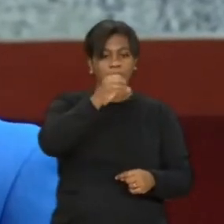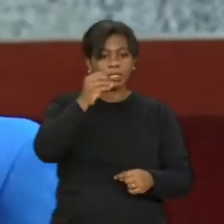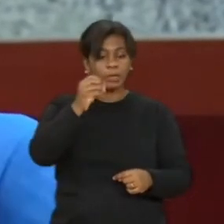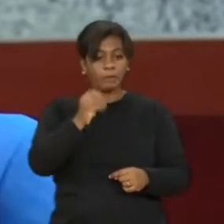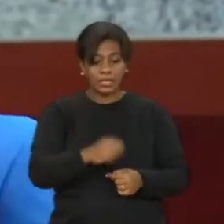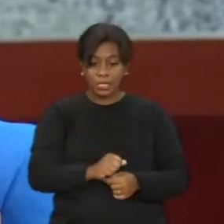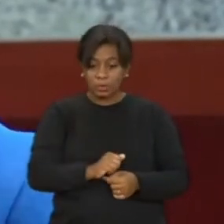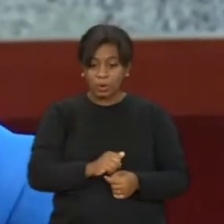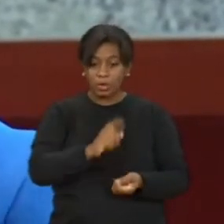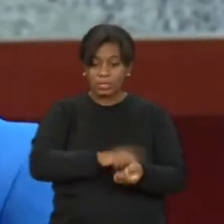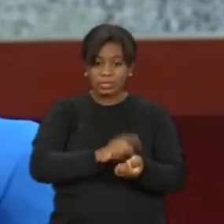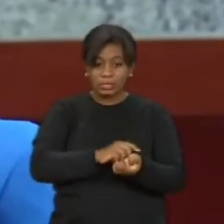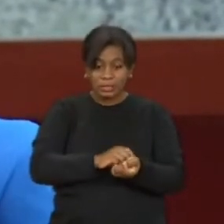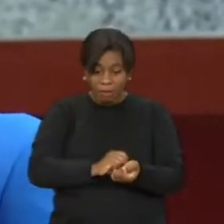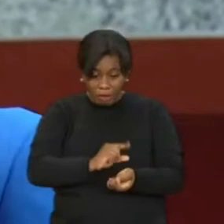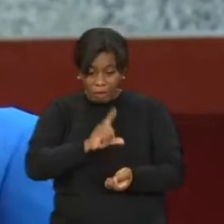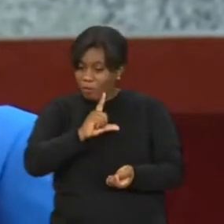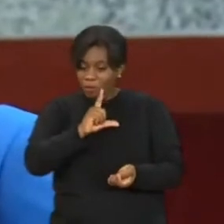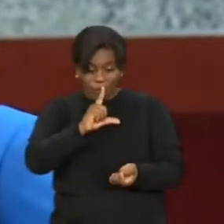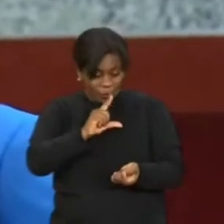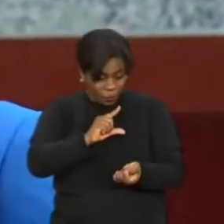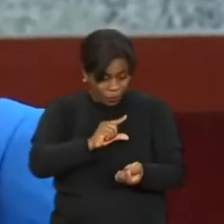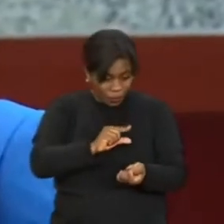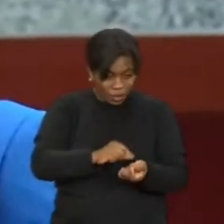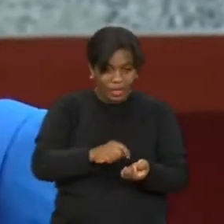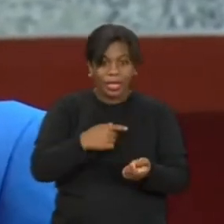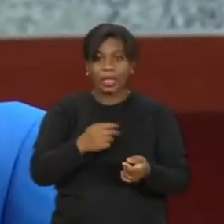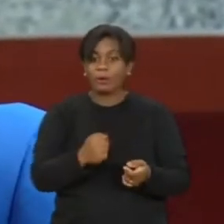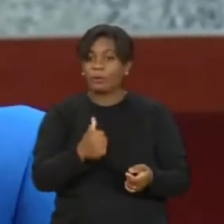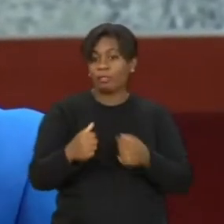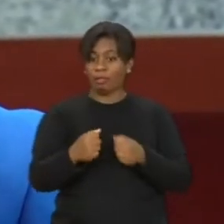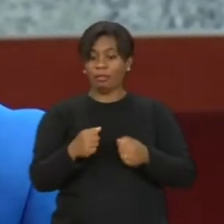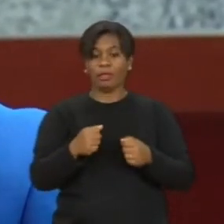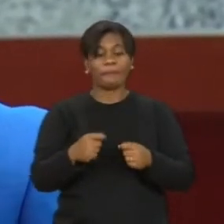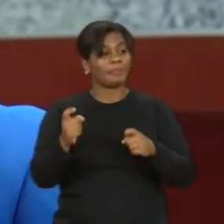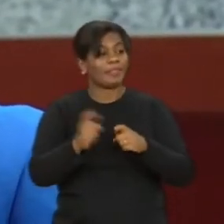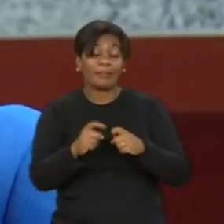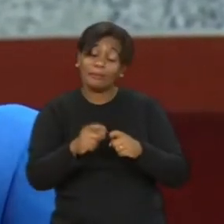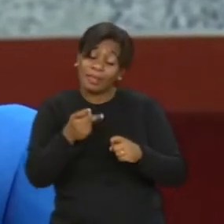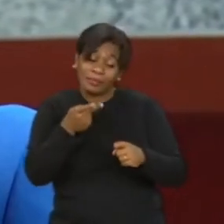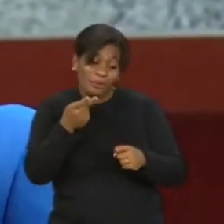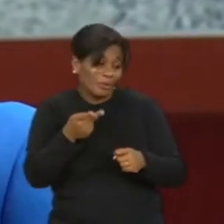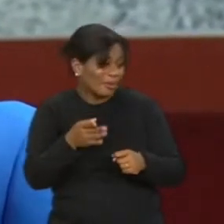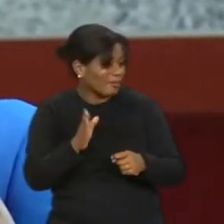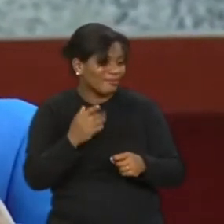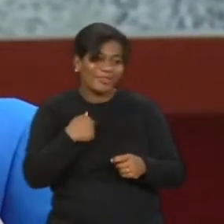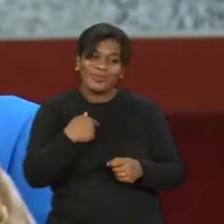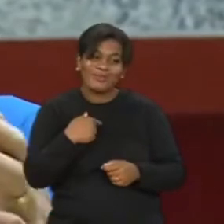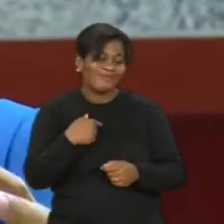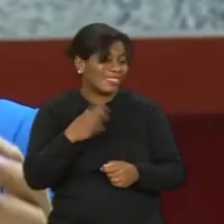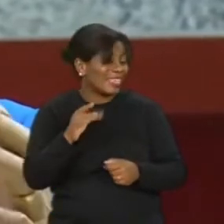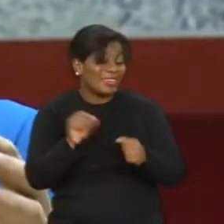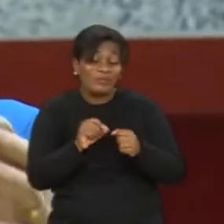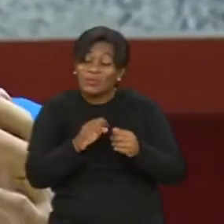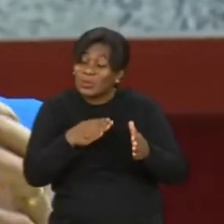dela não chegava a 90%, correndo risco de convulsionar a qualquer momento. E a médica chegar para mim e olha, eu já fiz de tudo, tudo que tem na